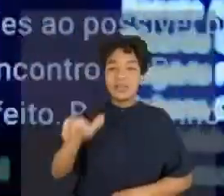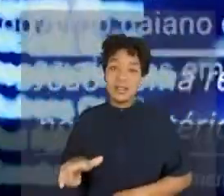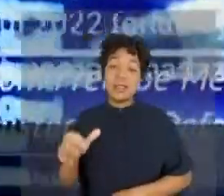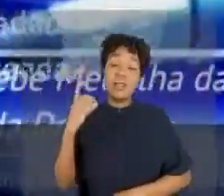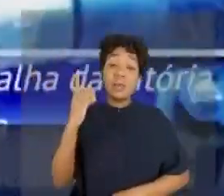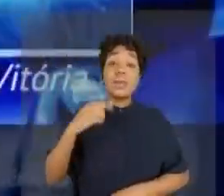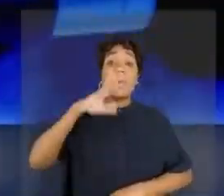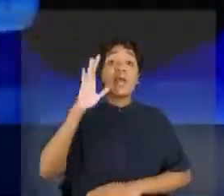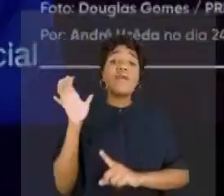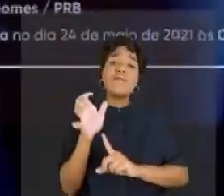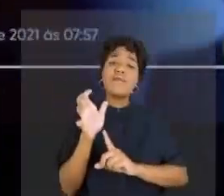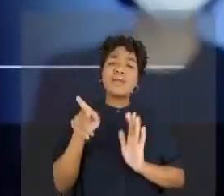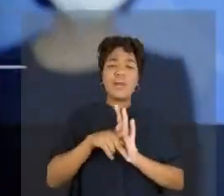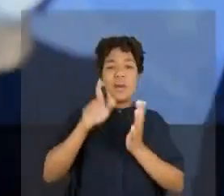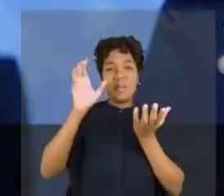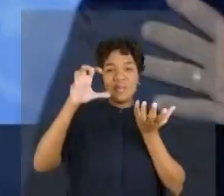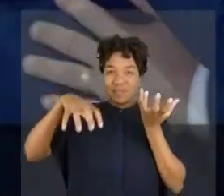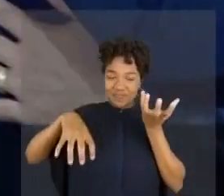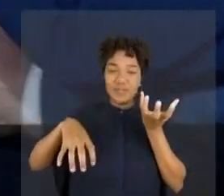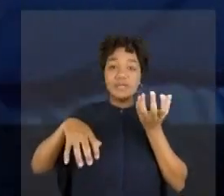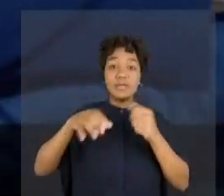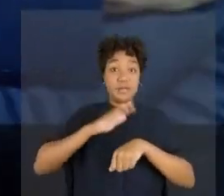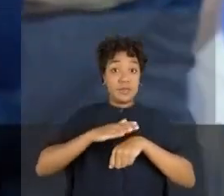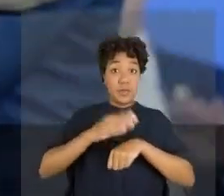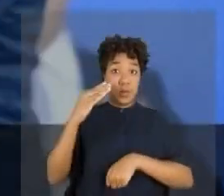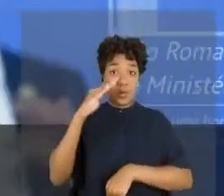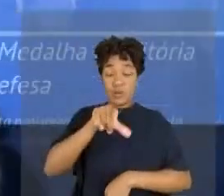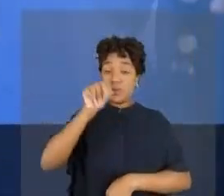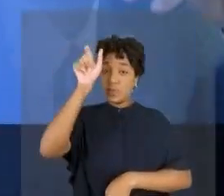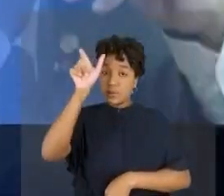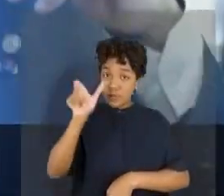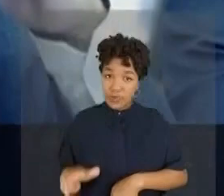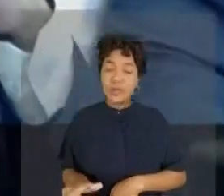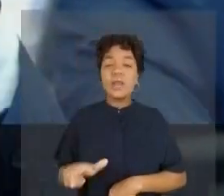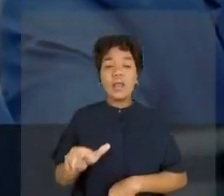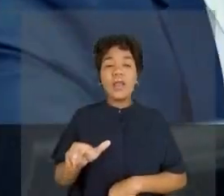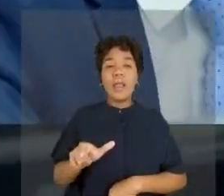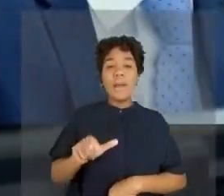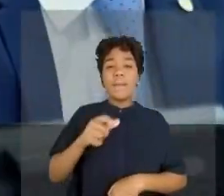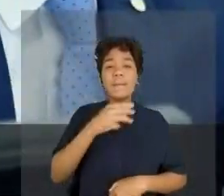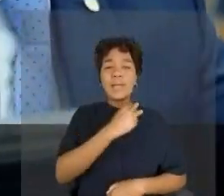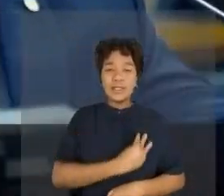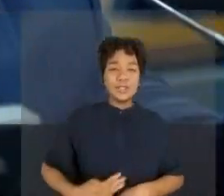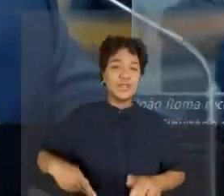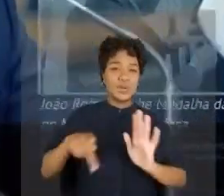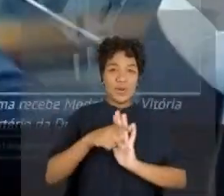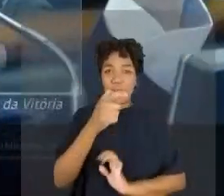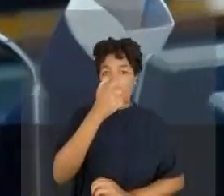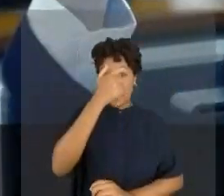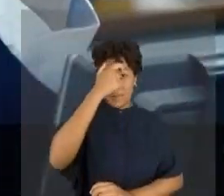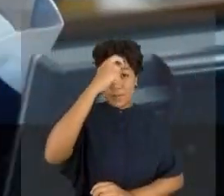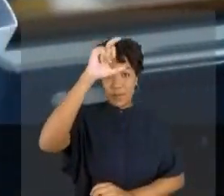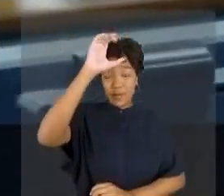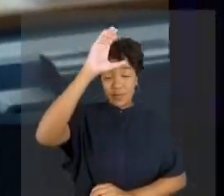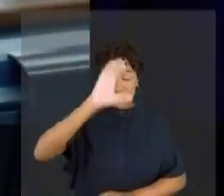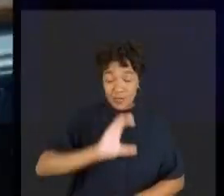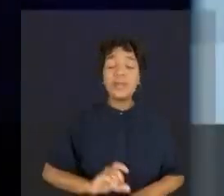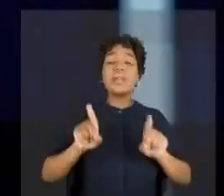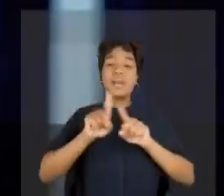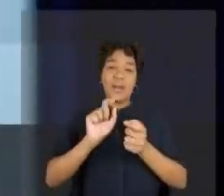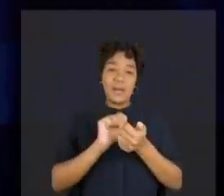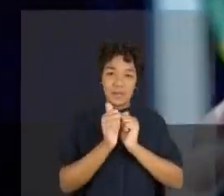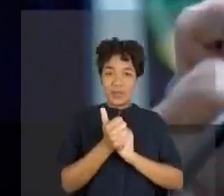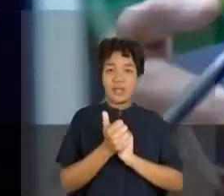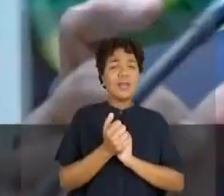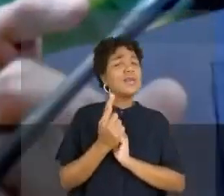influentes do Congresso Nacional Escolhido por Bolsonaro João Roma tornou-se ministro da cidadania E dos esportes E